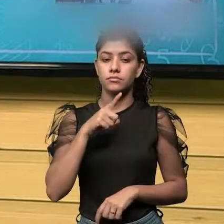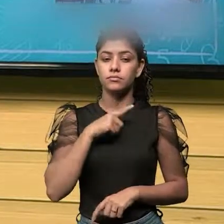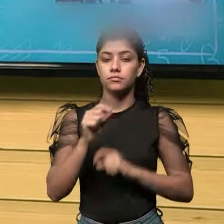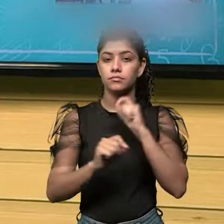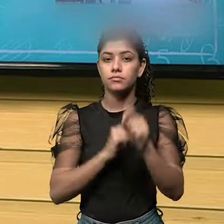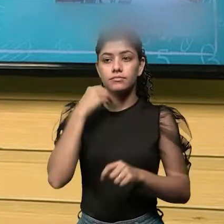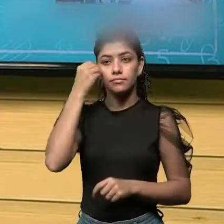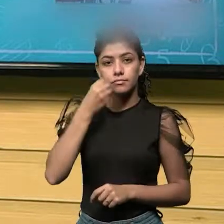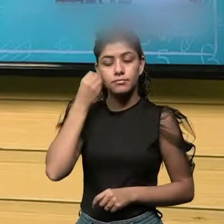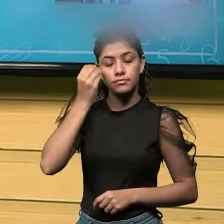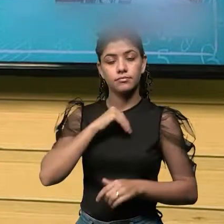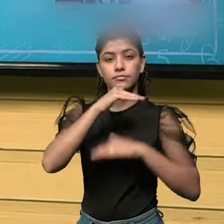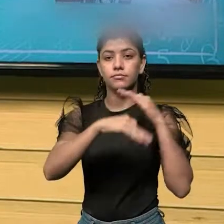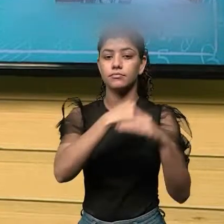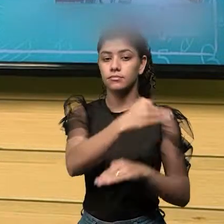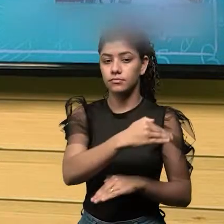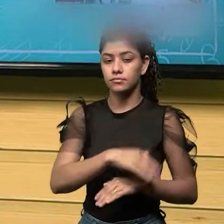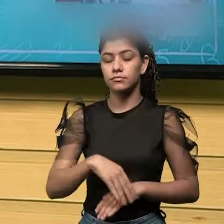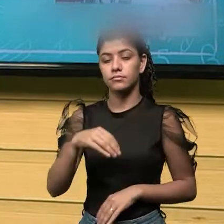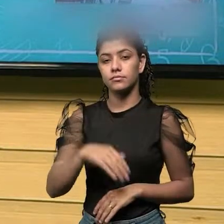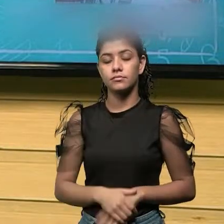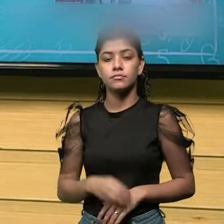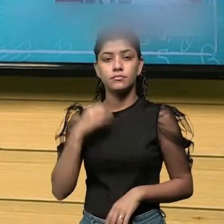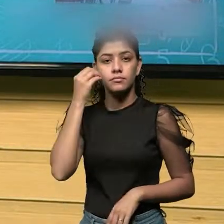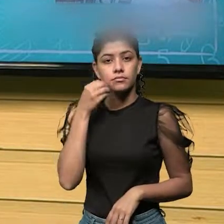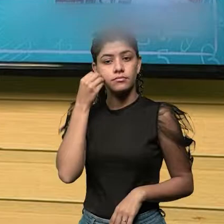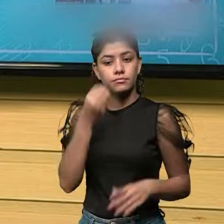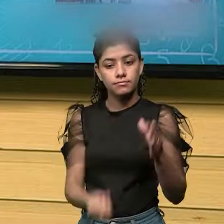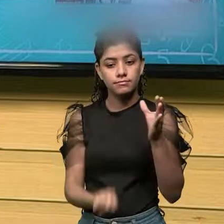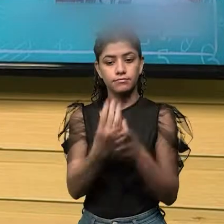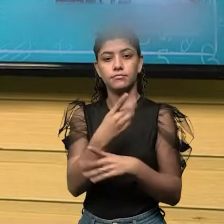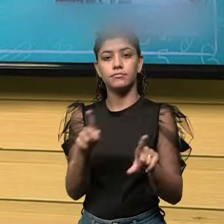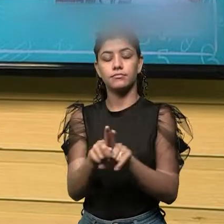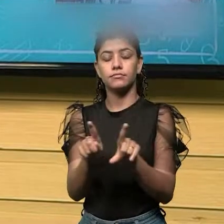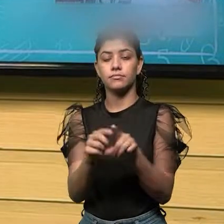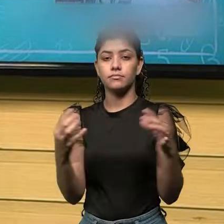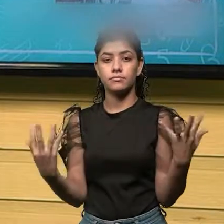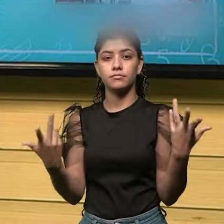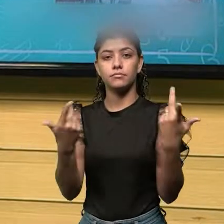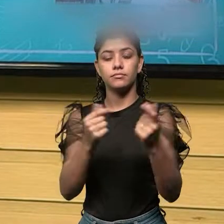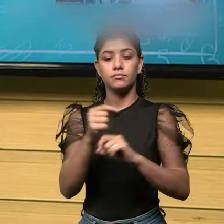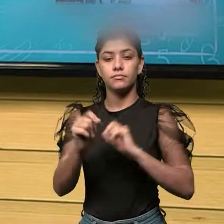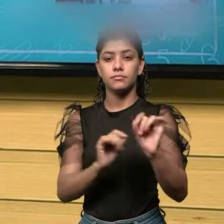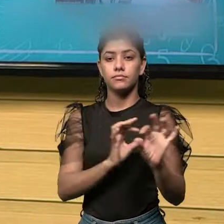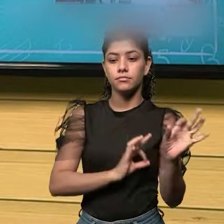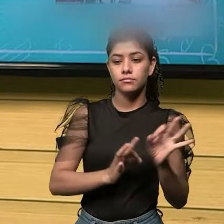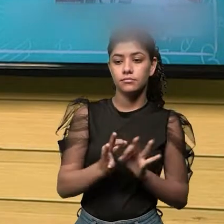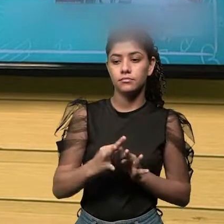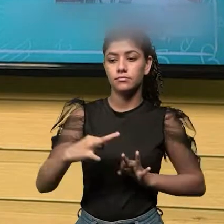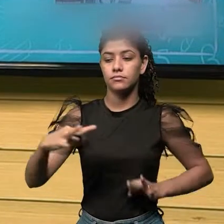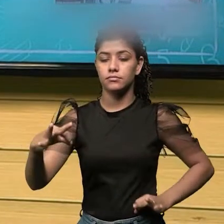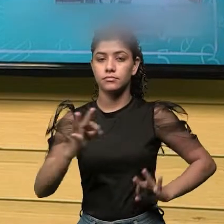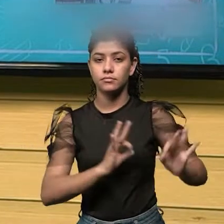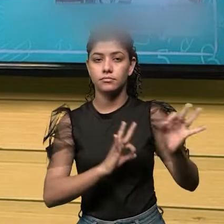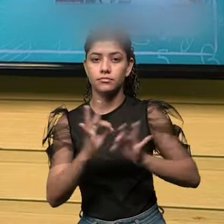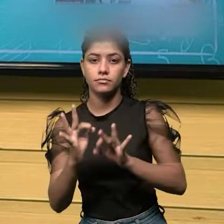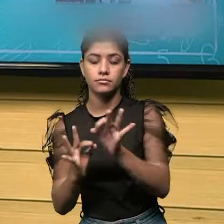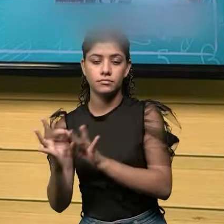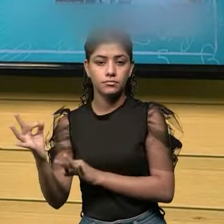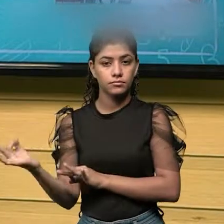desenvolver aqui, tentar criar essas habilidades de medição, ajuste,